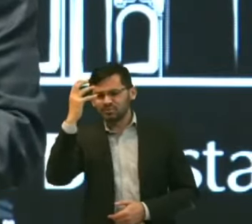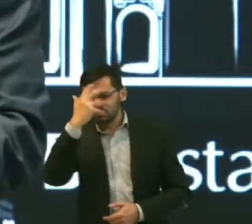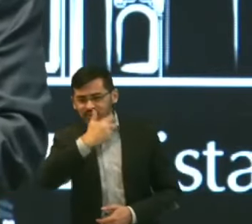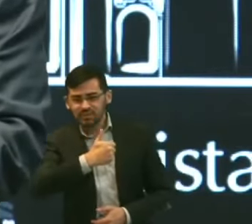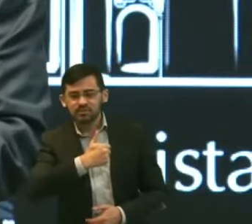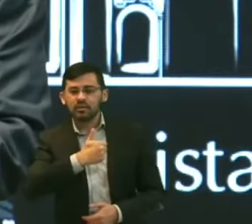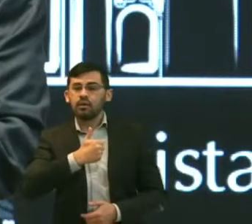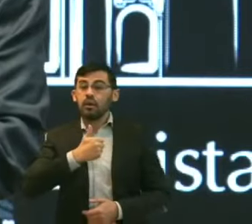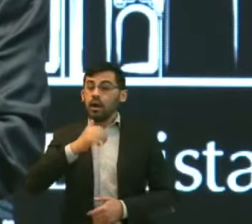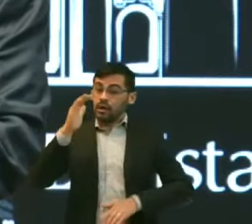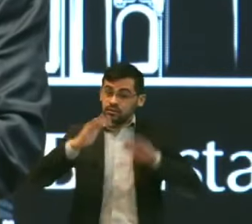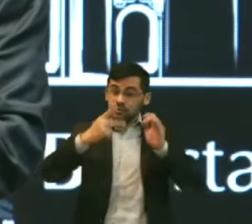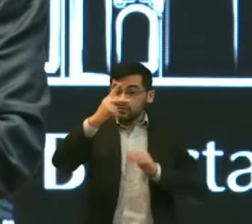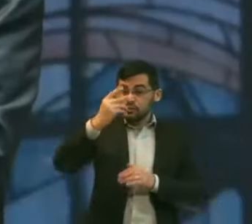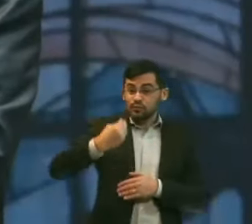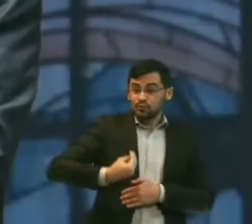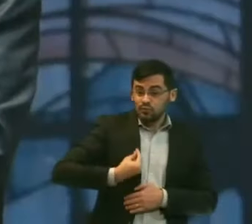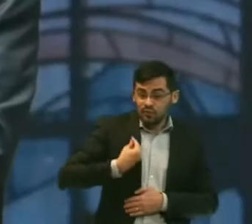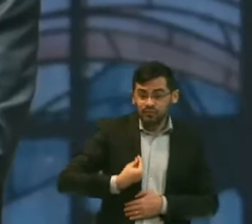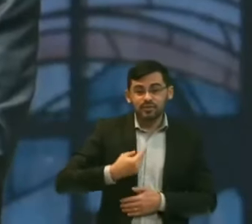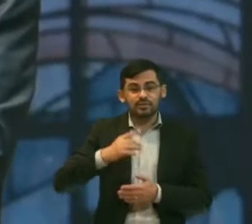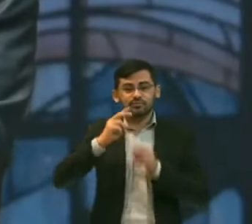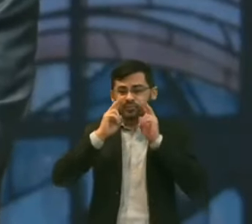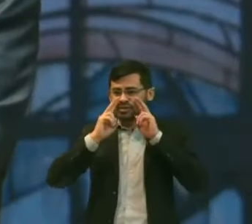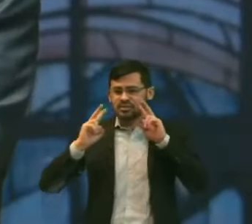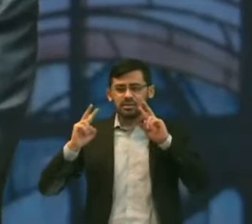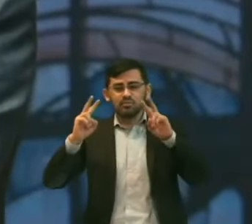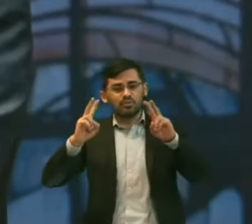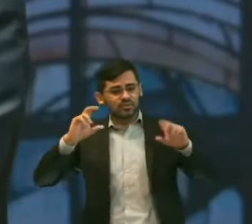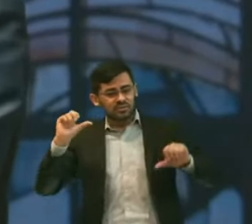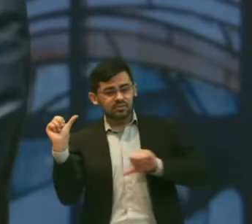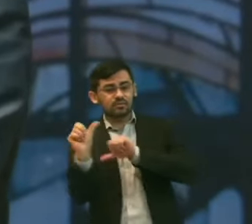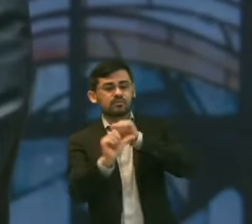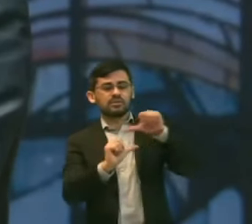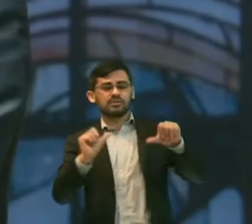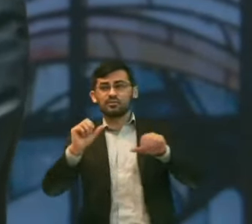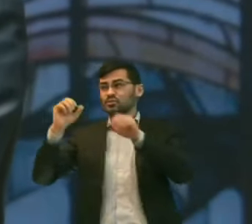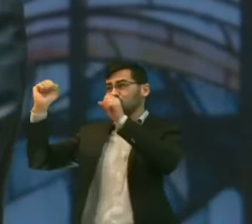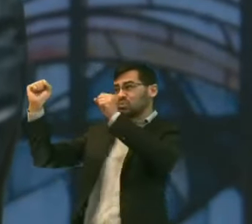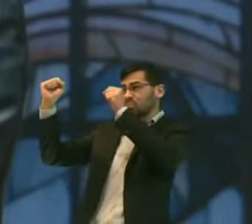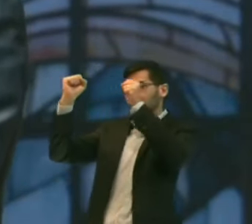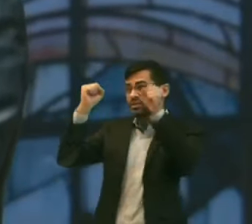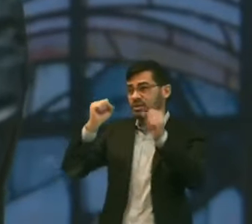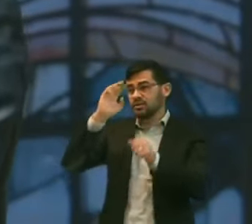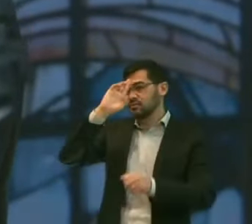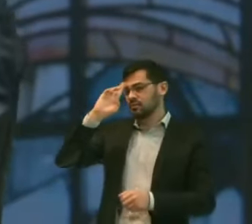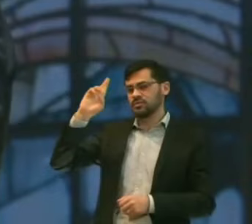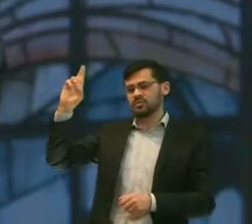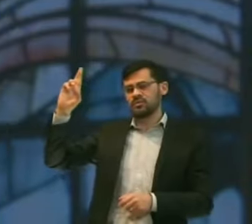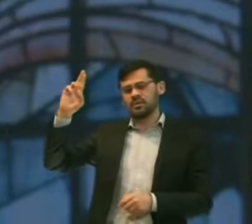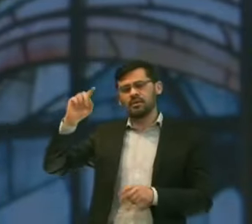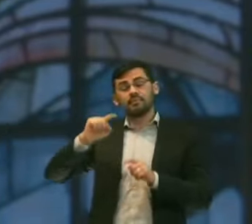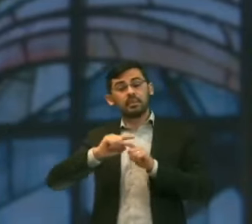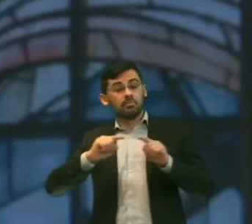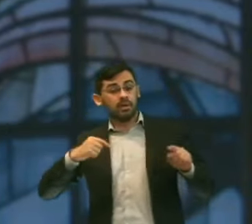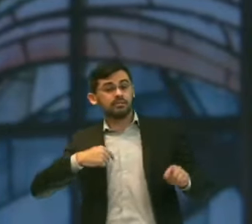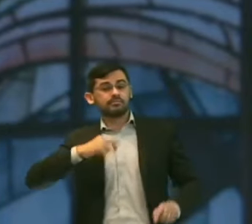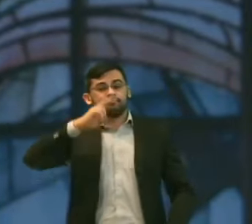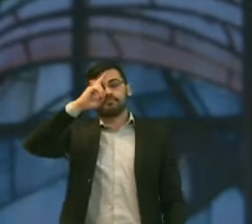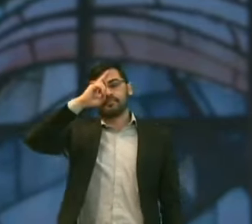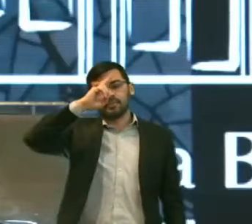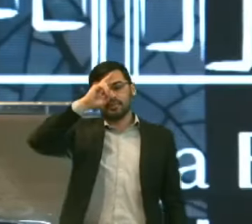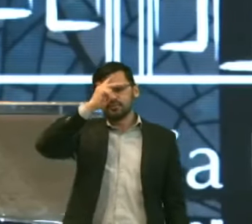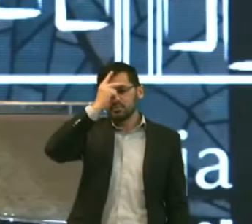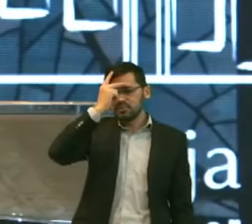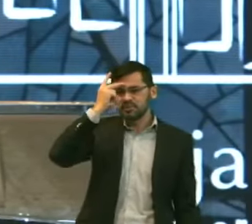talvez Seja uma história Linda De transformação No poder Do Senhor Mas eu me lembro De pessoas Que